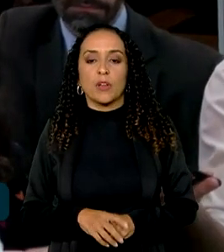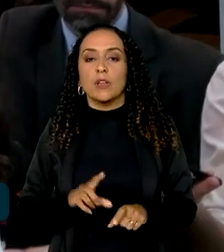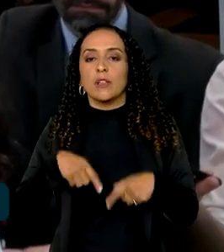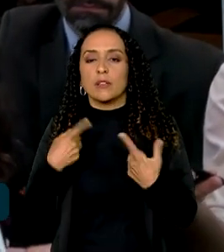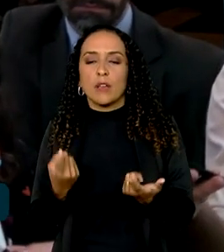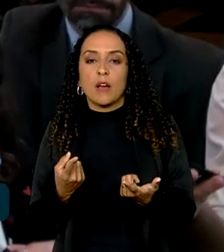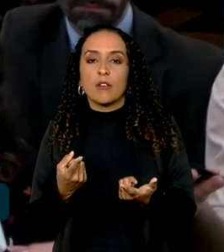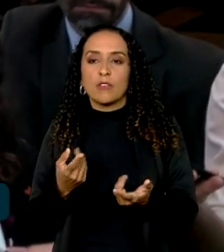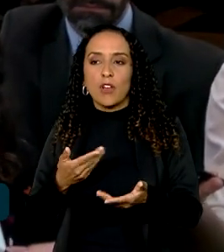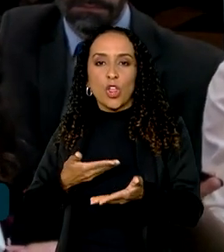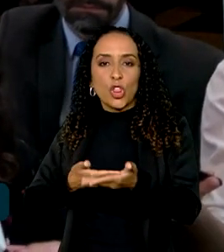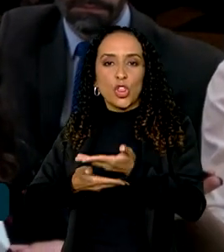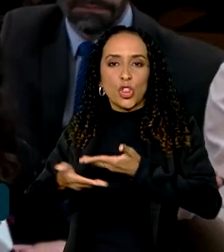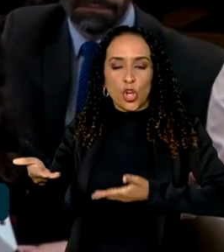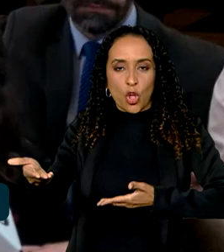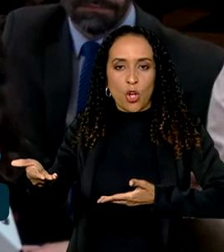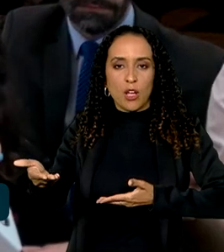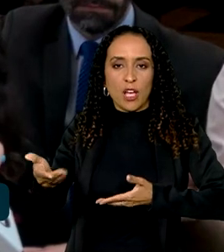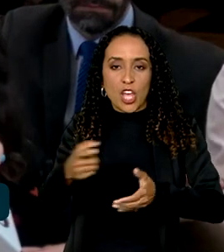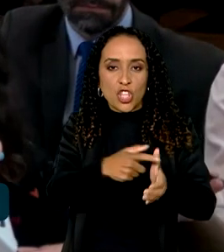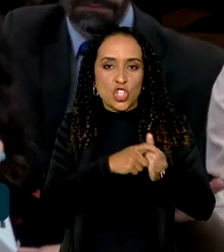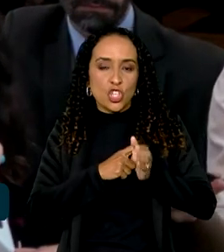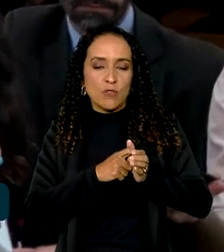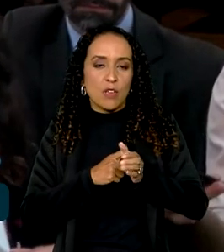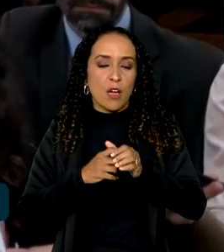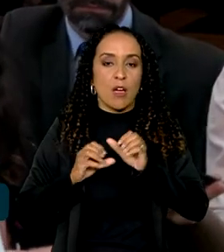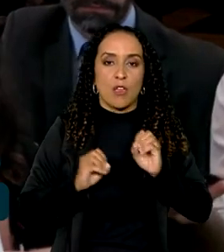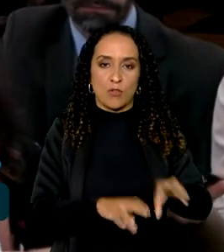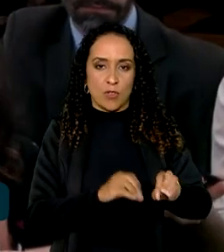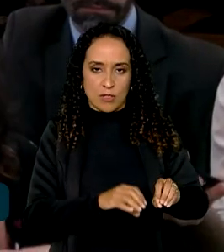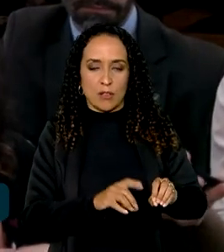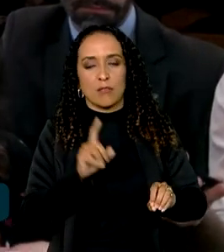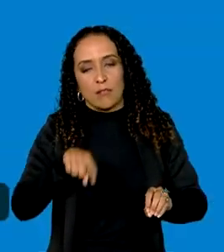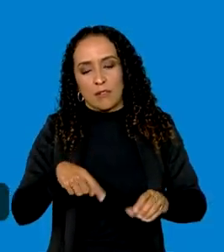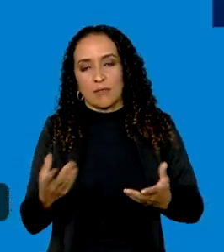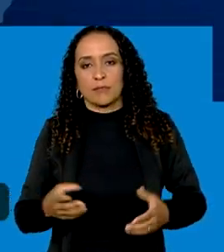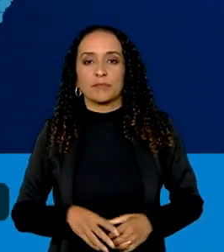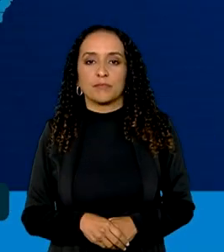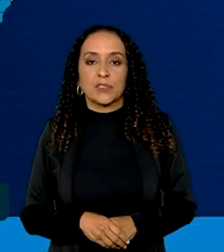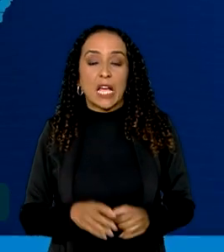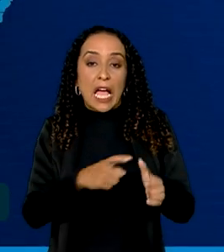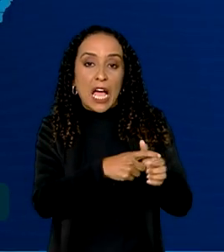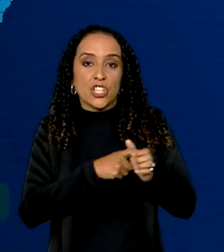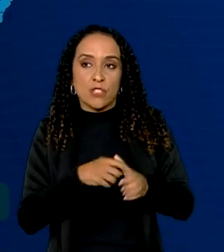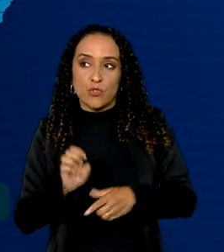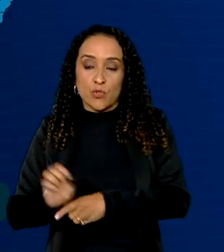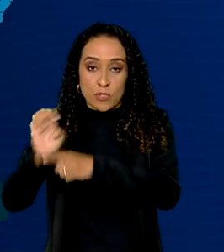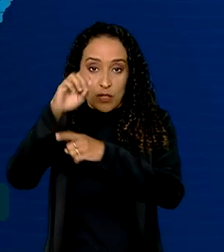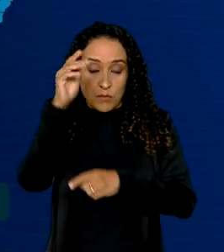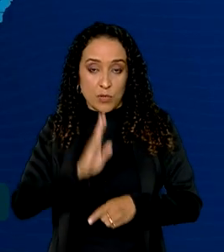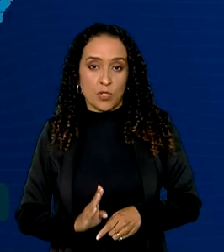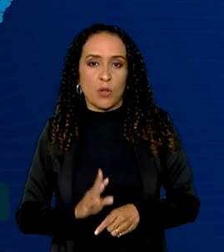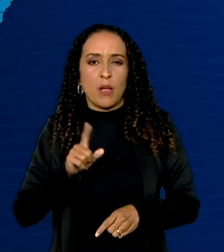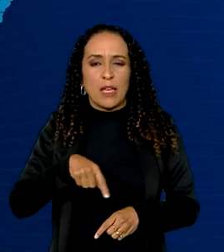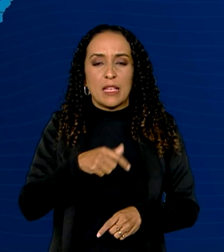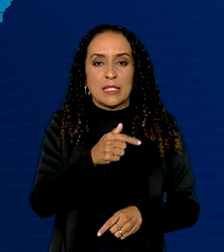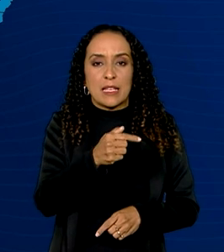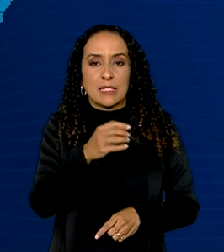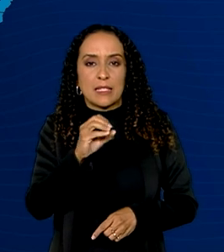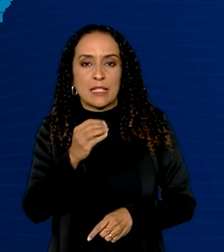estamos trocando dívida por educação. No fundo, é isso que nós estamos fazendo. A dívida dos estados brasileiros é de